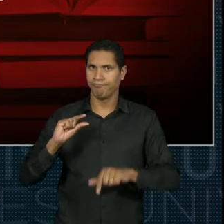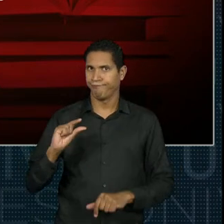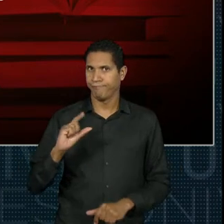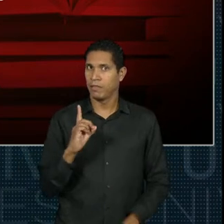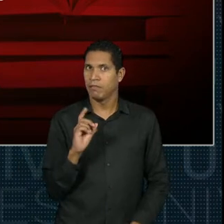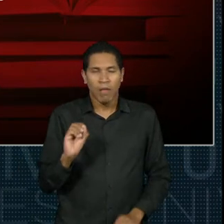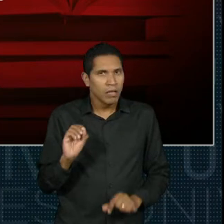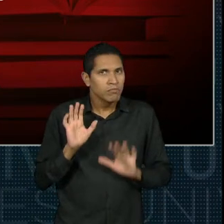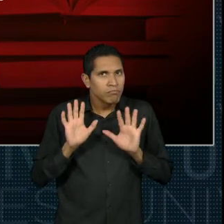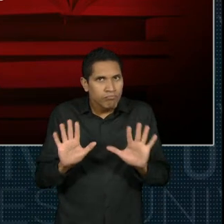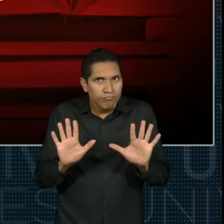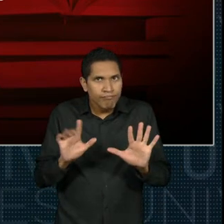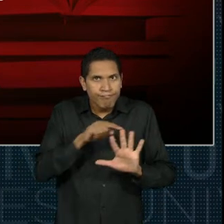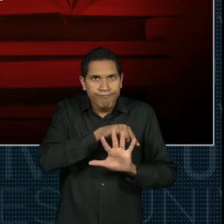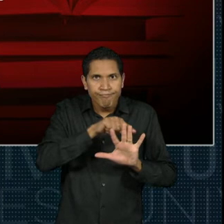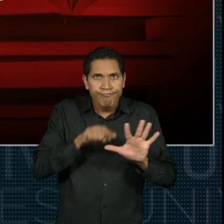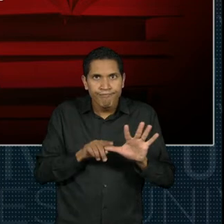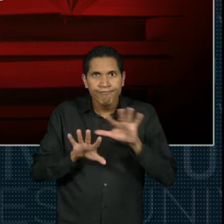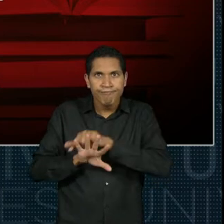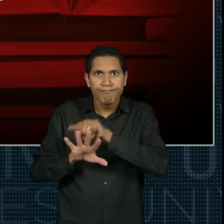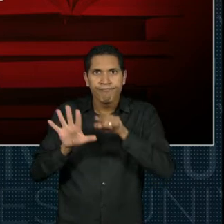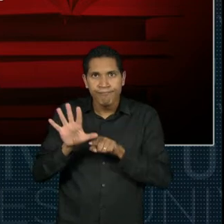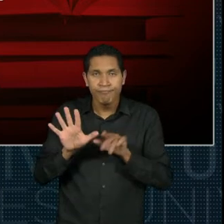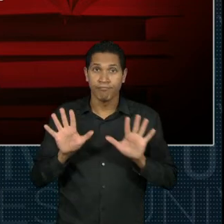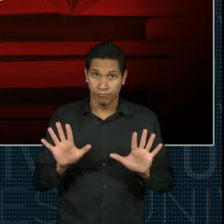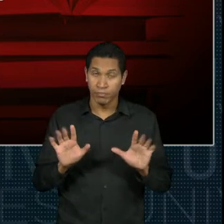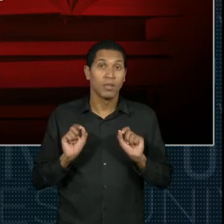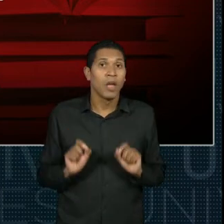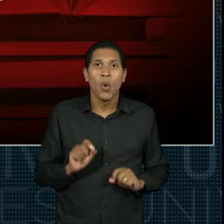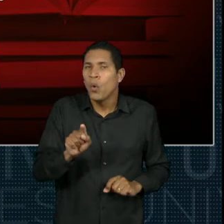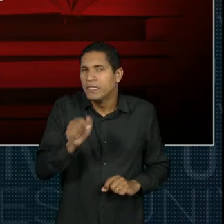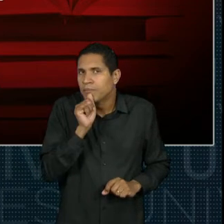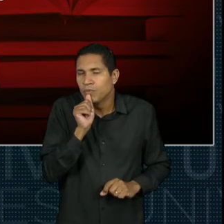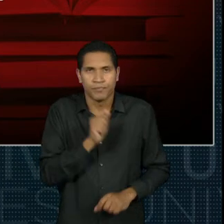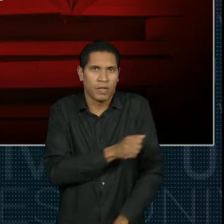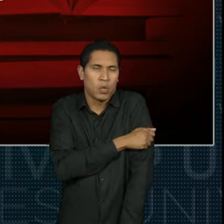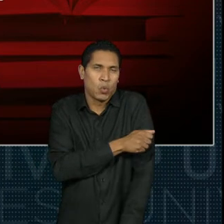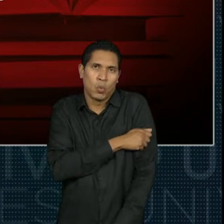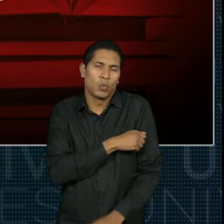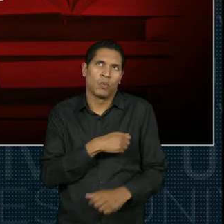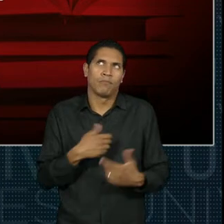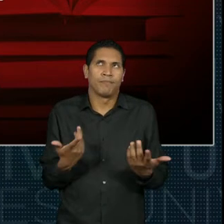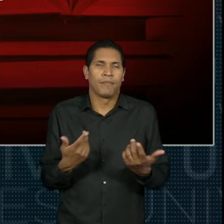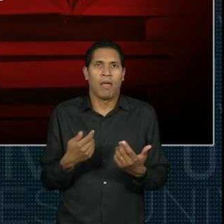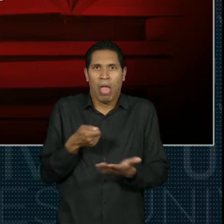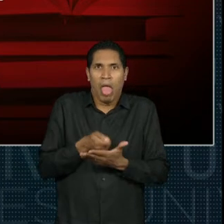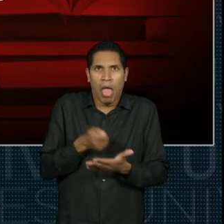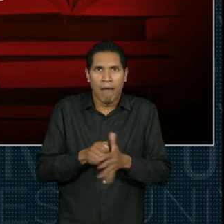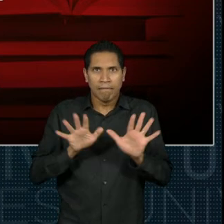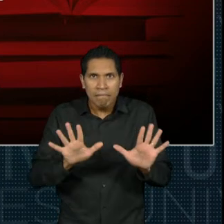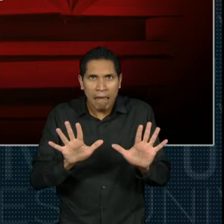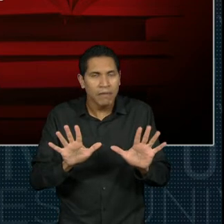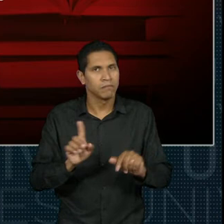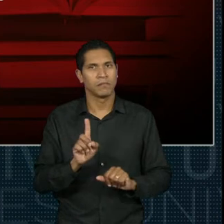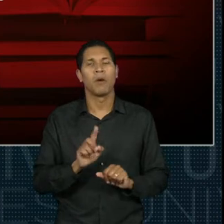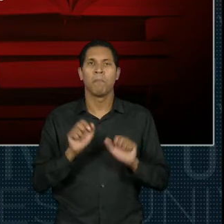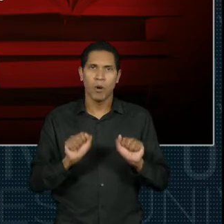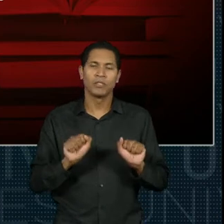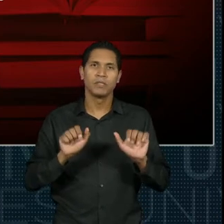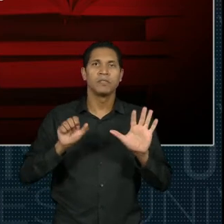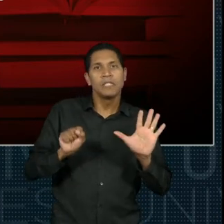significa que o aluno é obrigado a colocar dez certificados. Ele pode colocar uma quantidade menor, mas o limite é de dez.